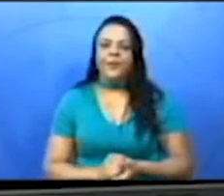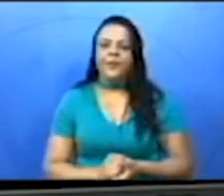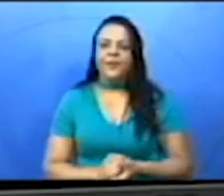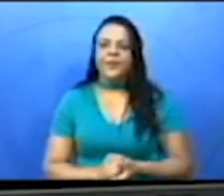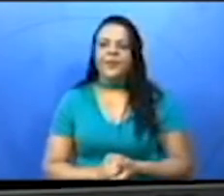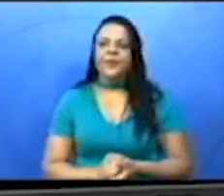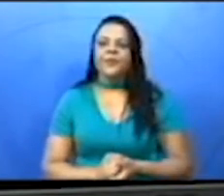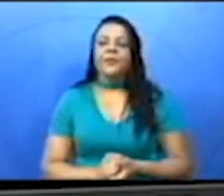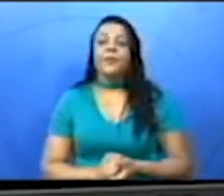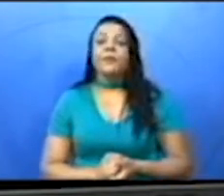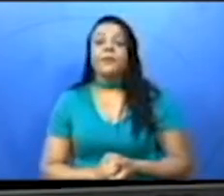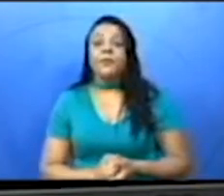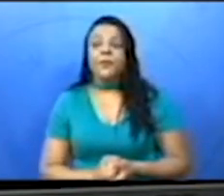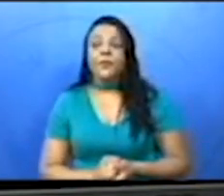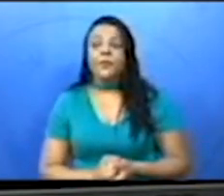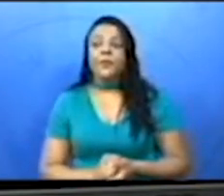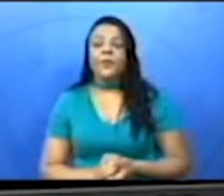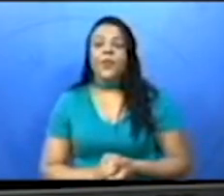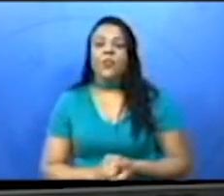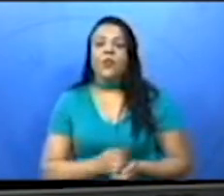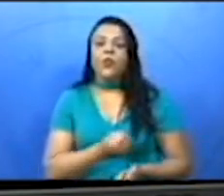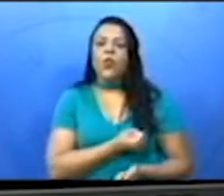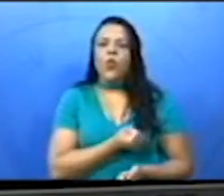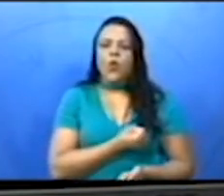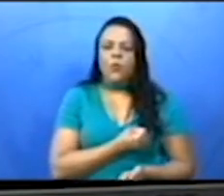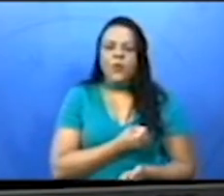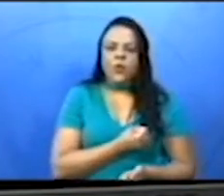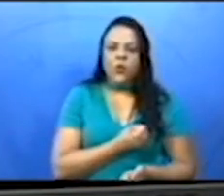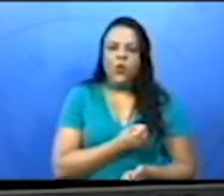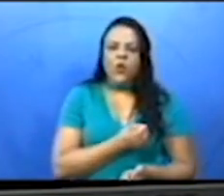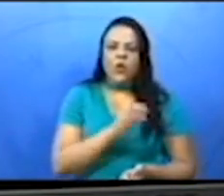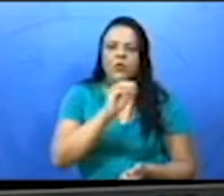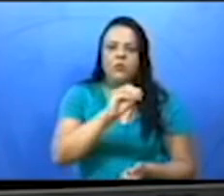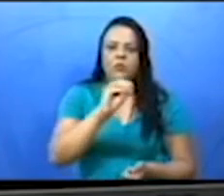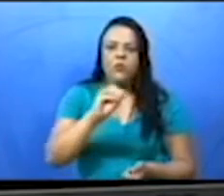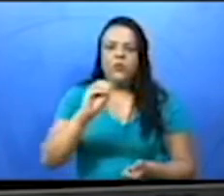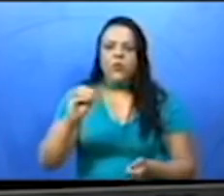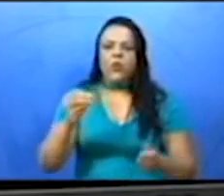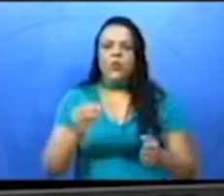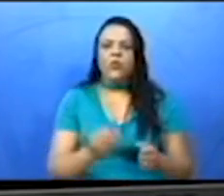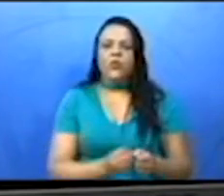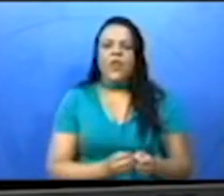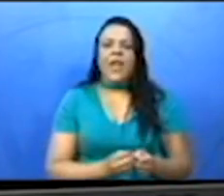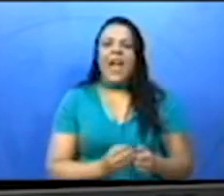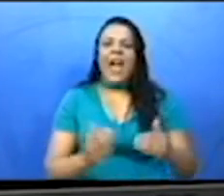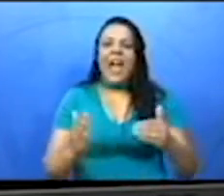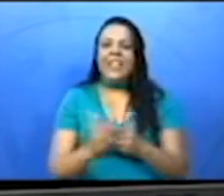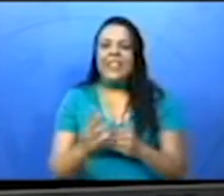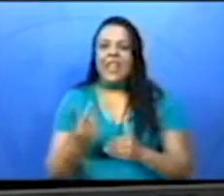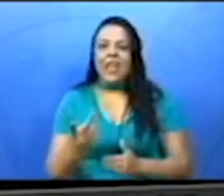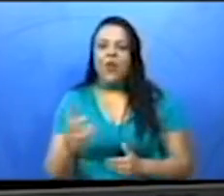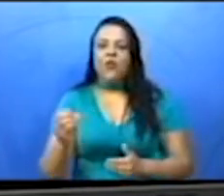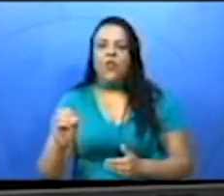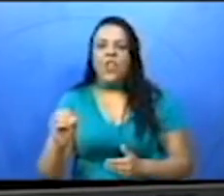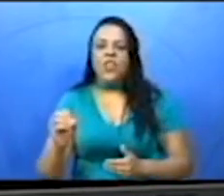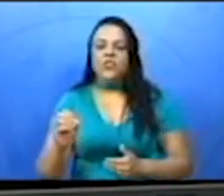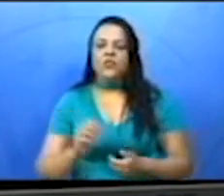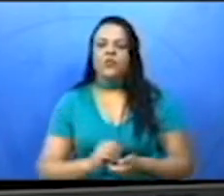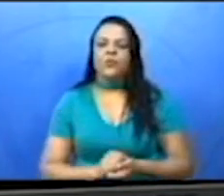Então, vamos enumerar até o 20 de vigésima.